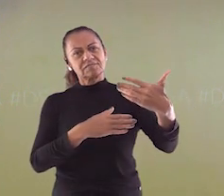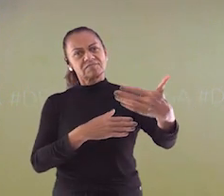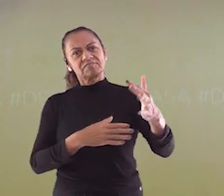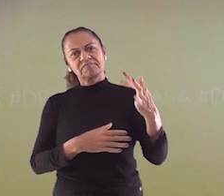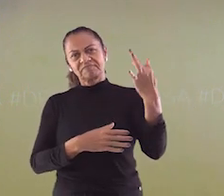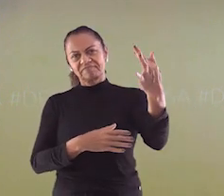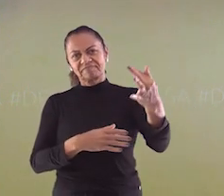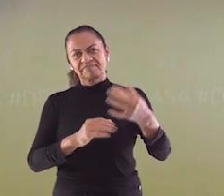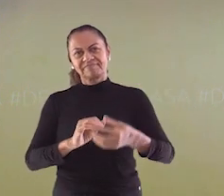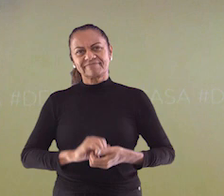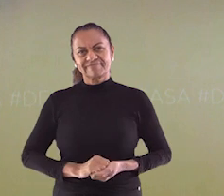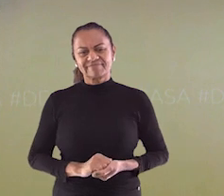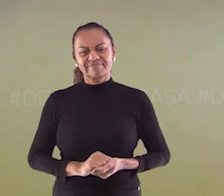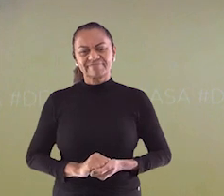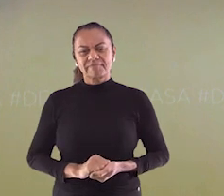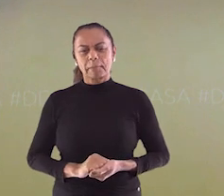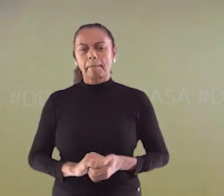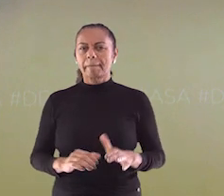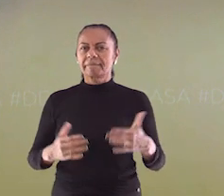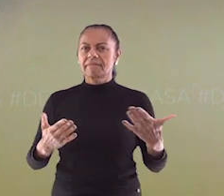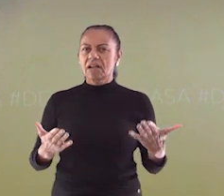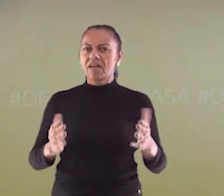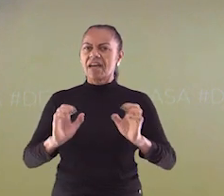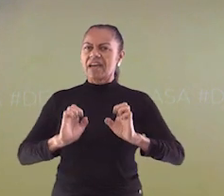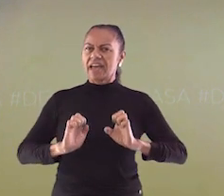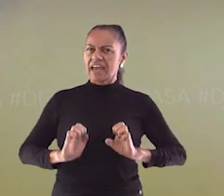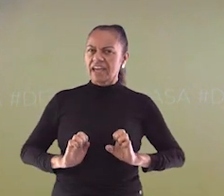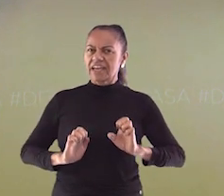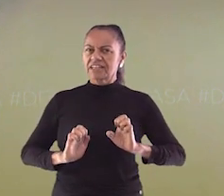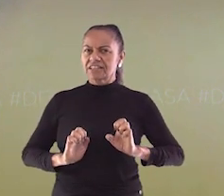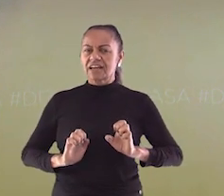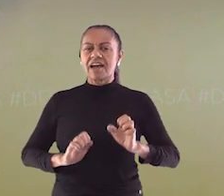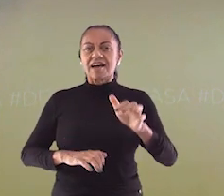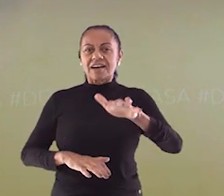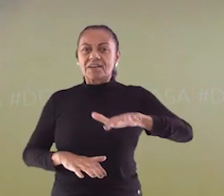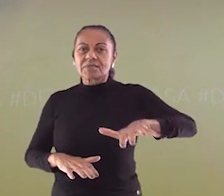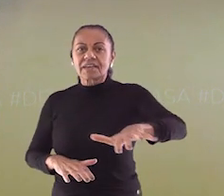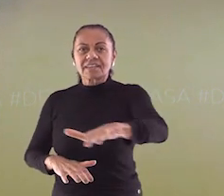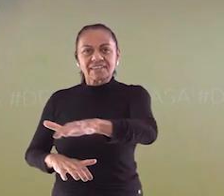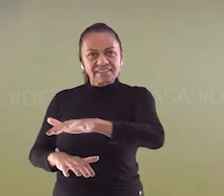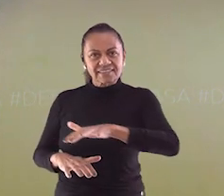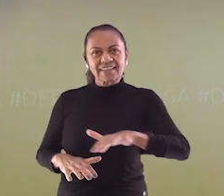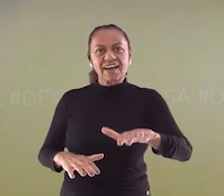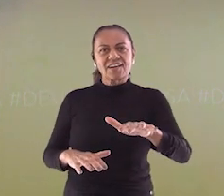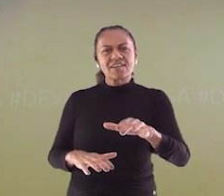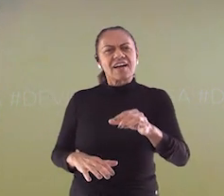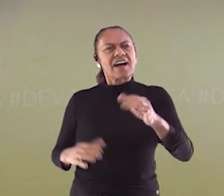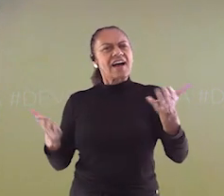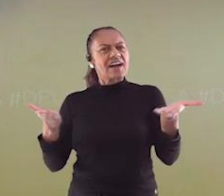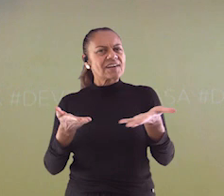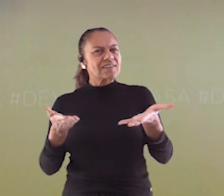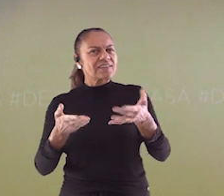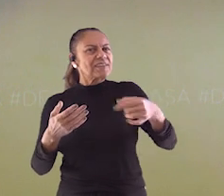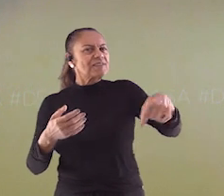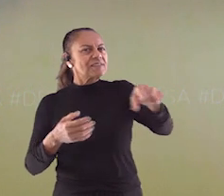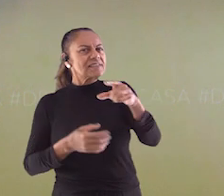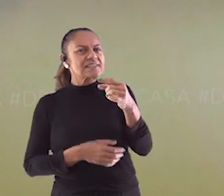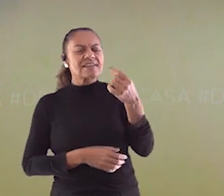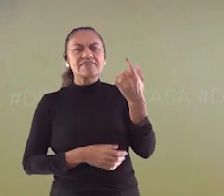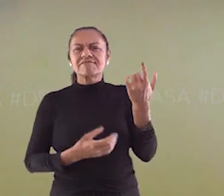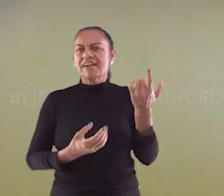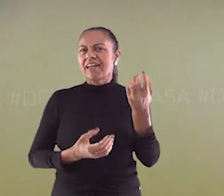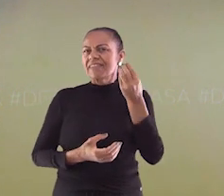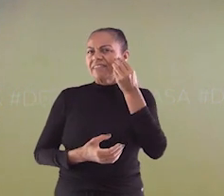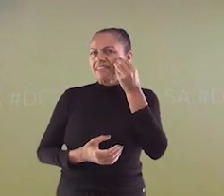que não estragaremos as condições de vida dos que virão no futuro. E por falar em